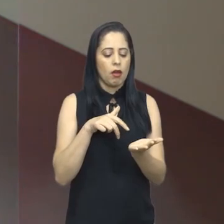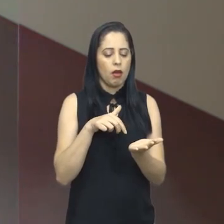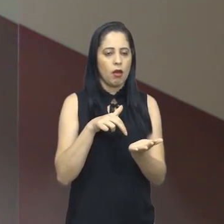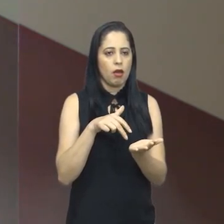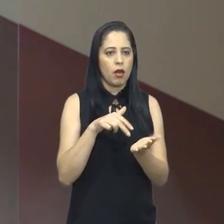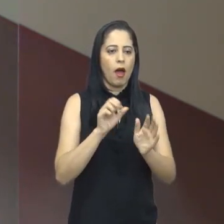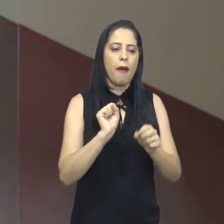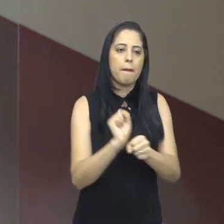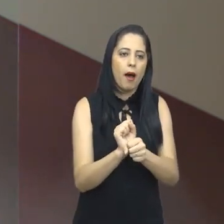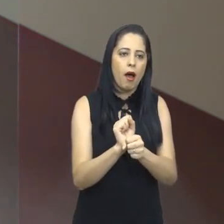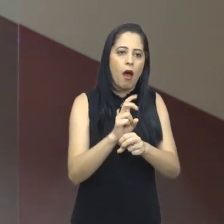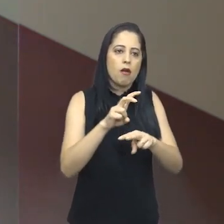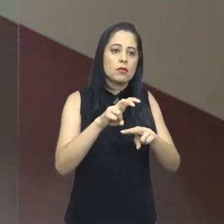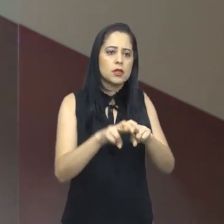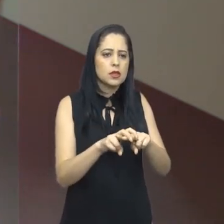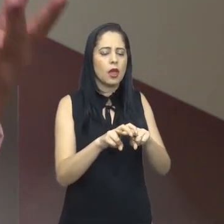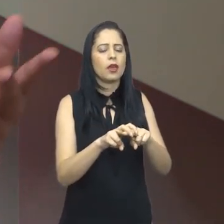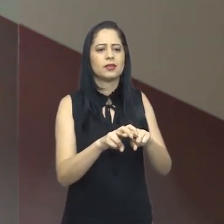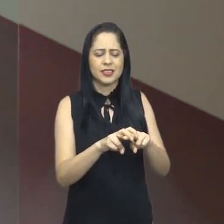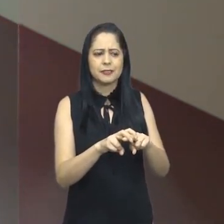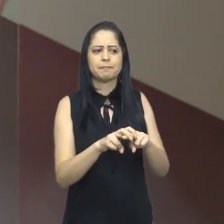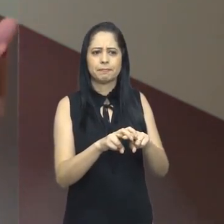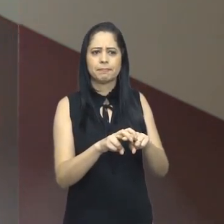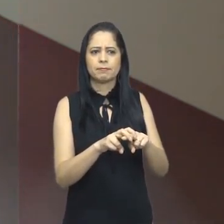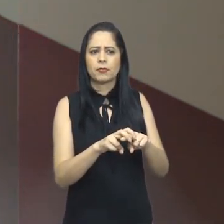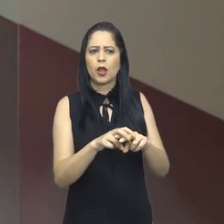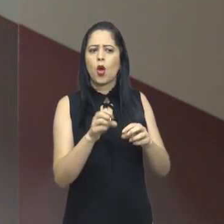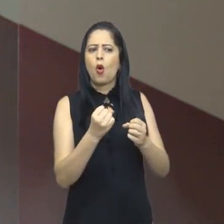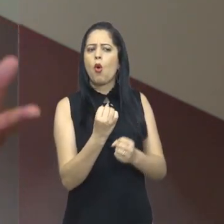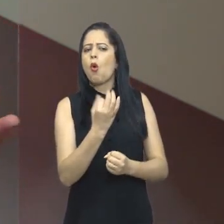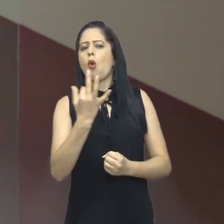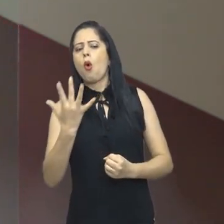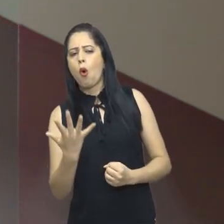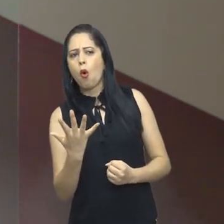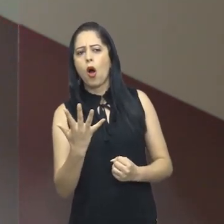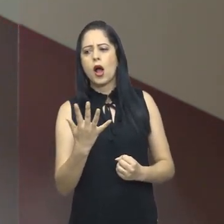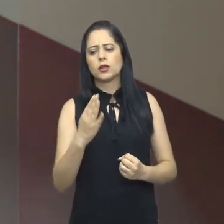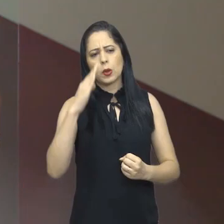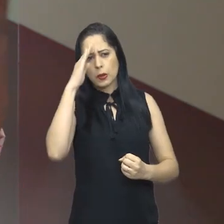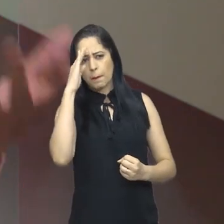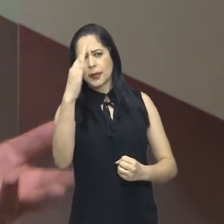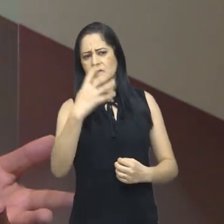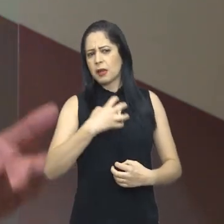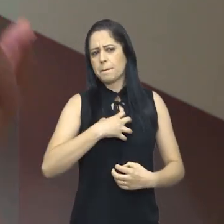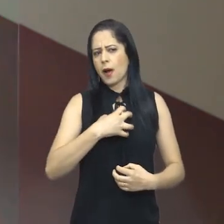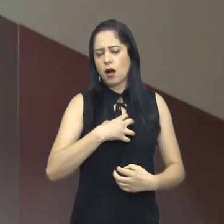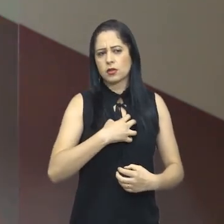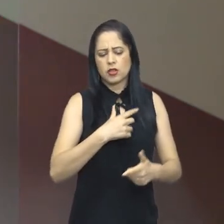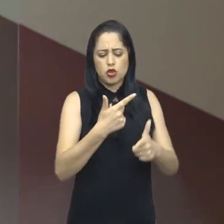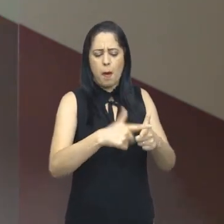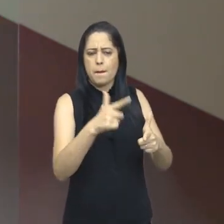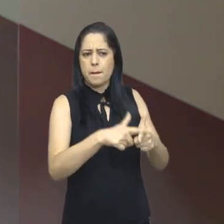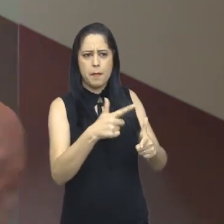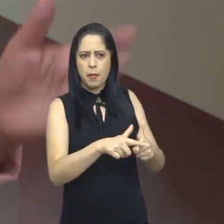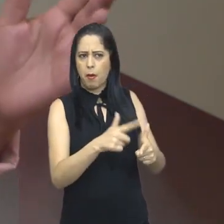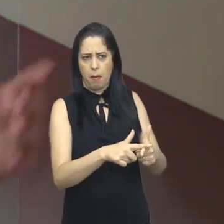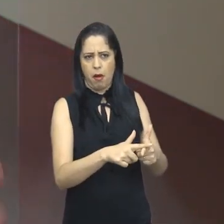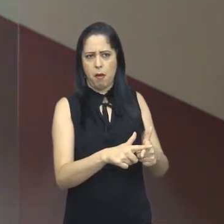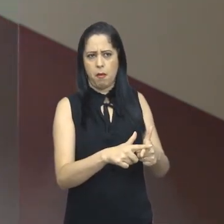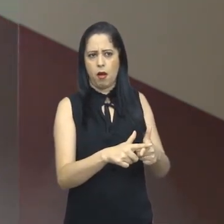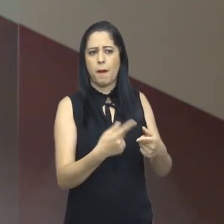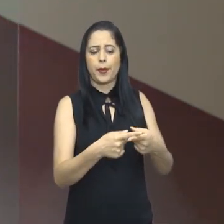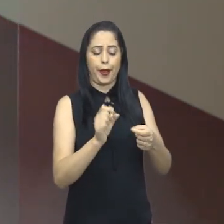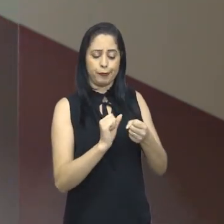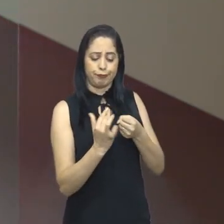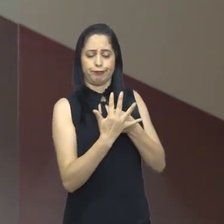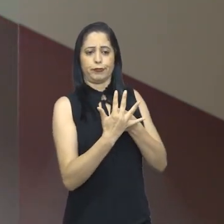dela ali, ela precisava parar, sentar. Quais são os principais sintomas ou os principais problemas para as pessoas que passam por